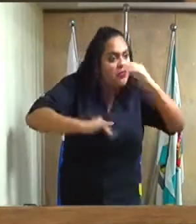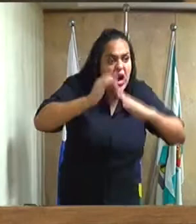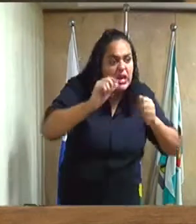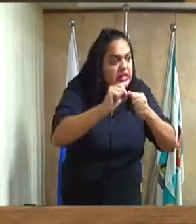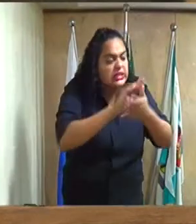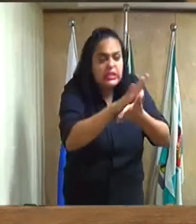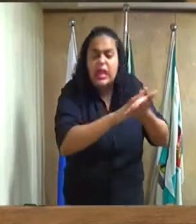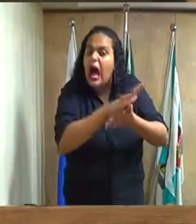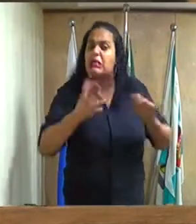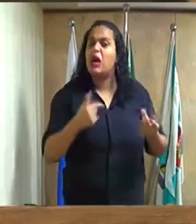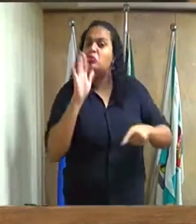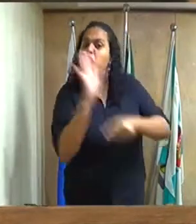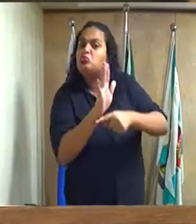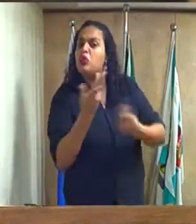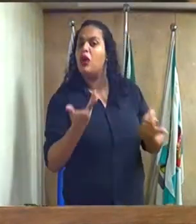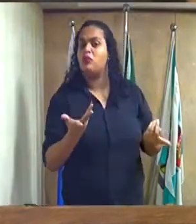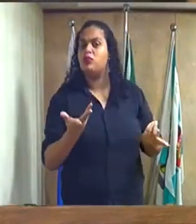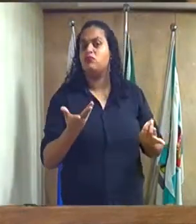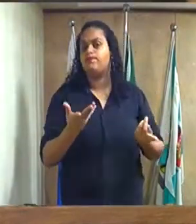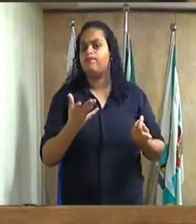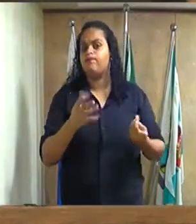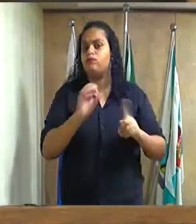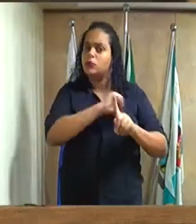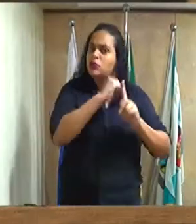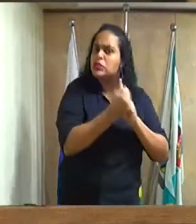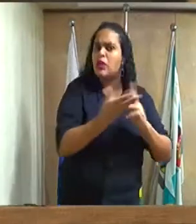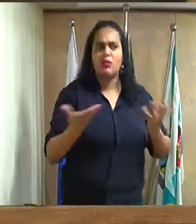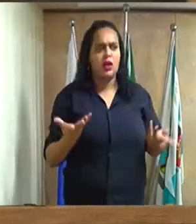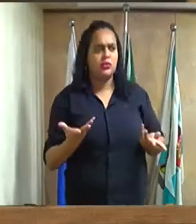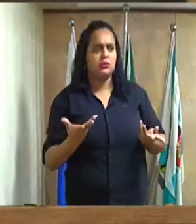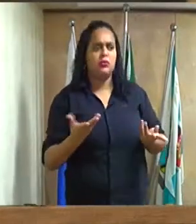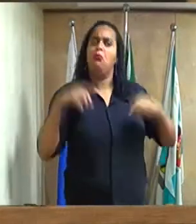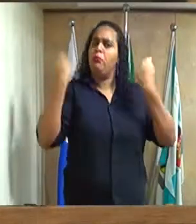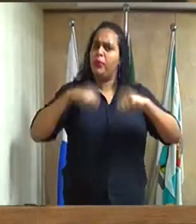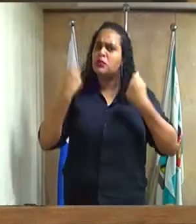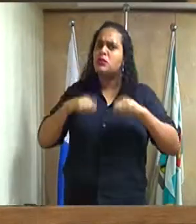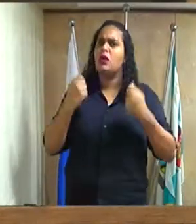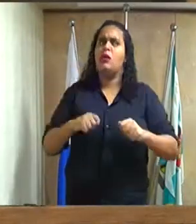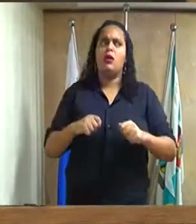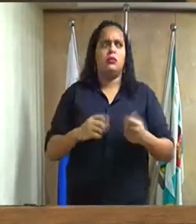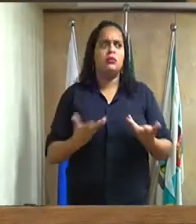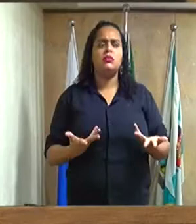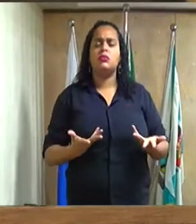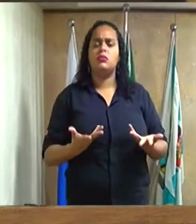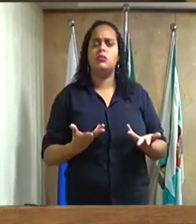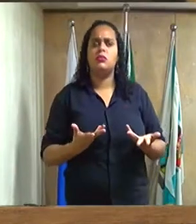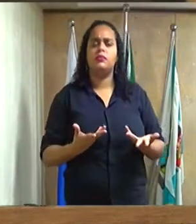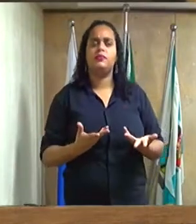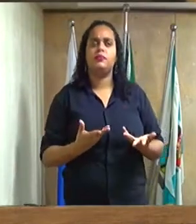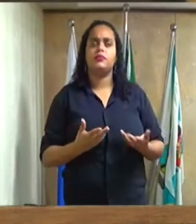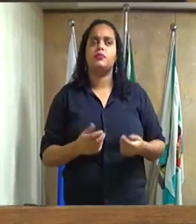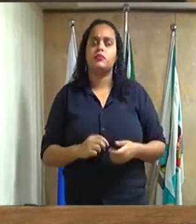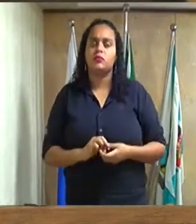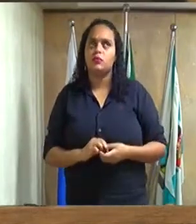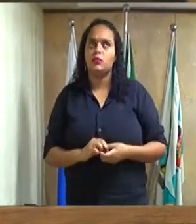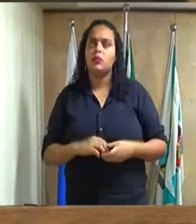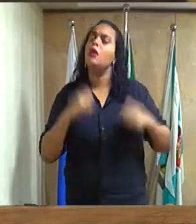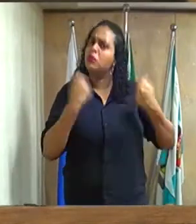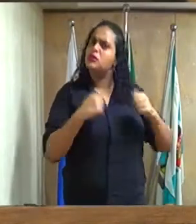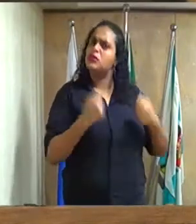para o nosso município e isso precisa de alguma forma ser